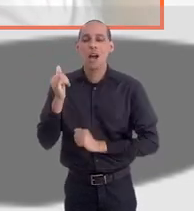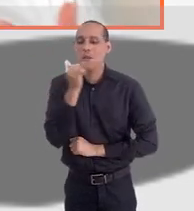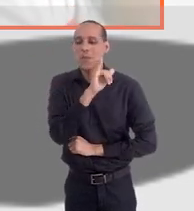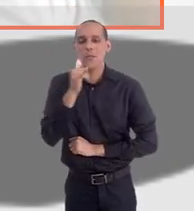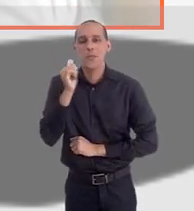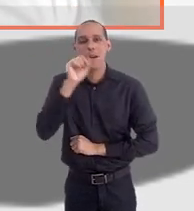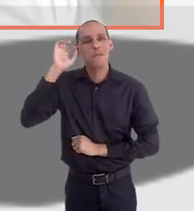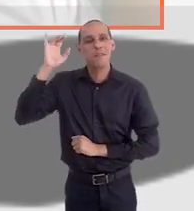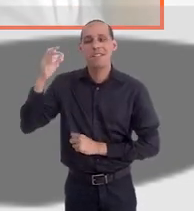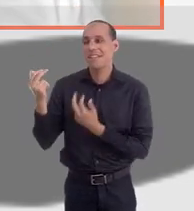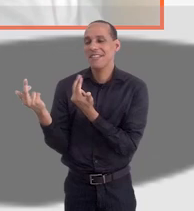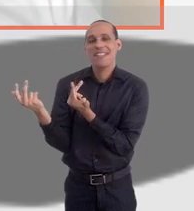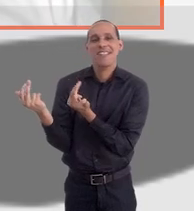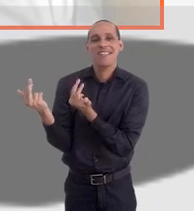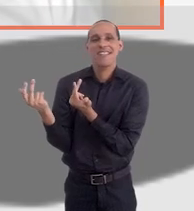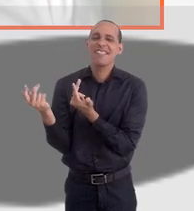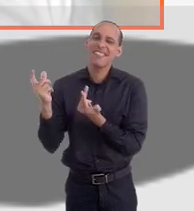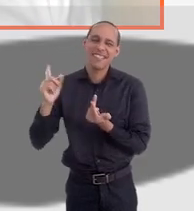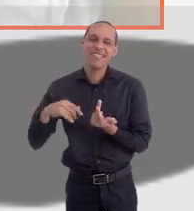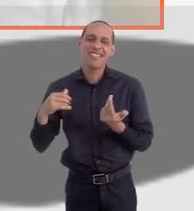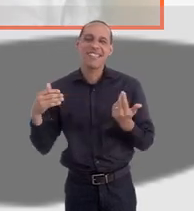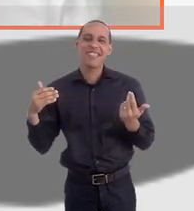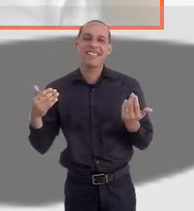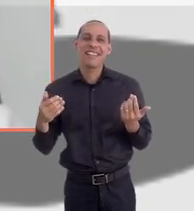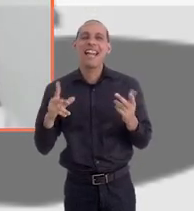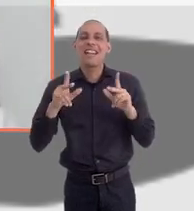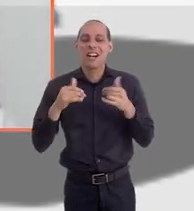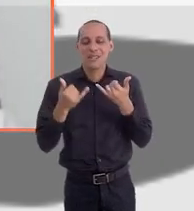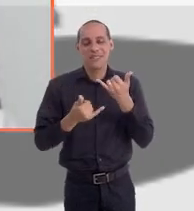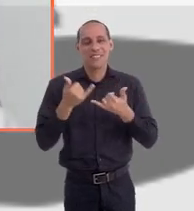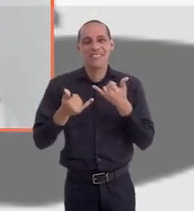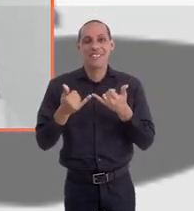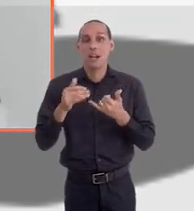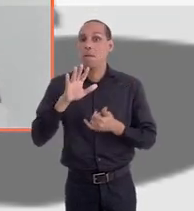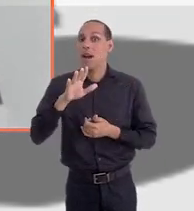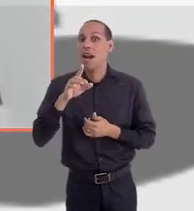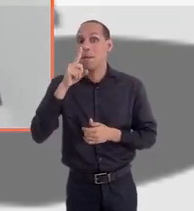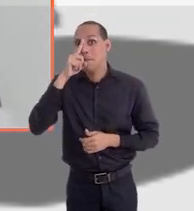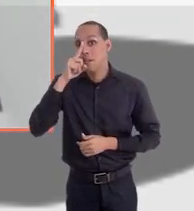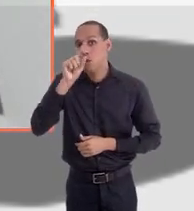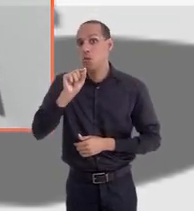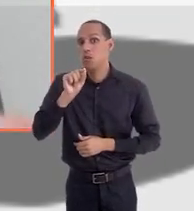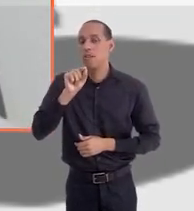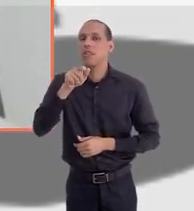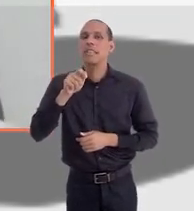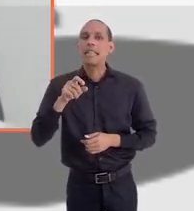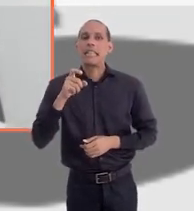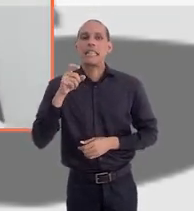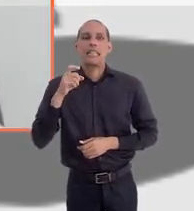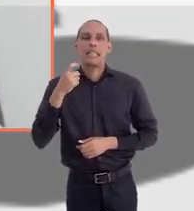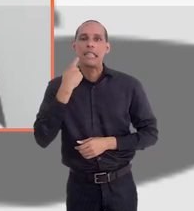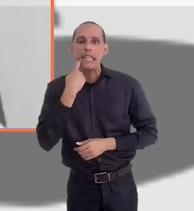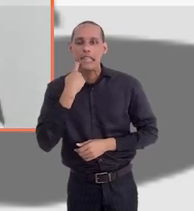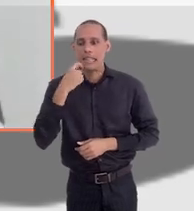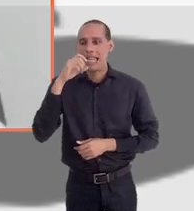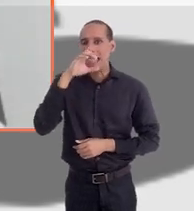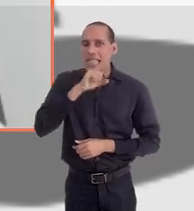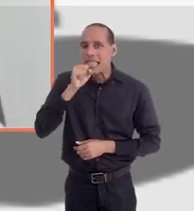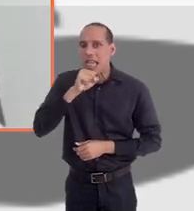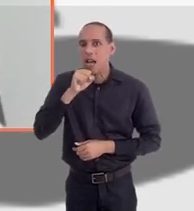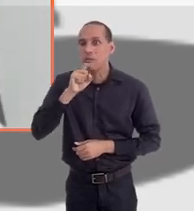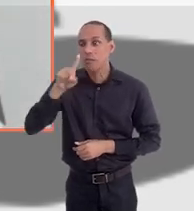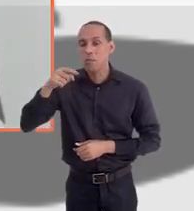está todo mundo no mesmo pensamento. Então, é uma certa diversão. O perigo disso é você fazer esse intensivão na sexta, no sábado, em uma prova